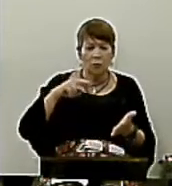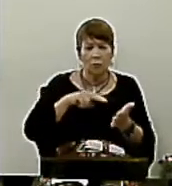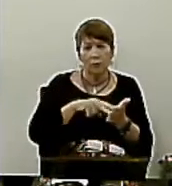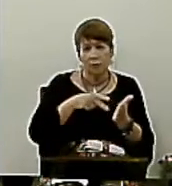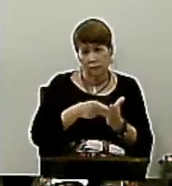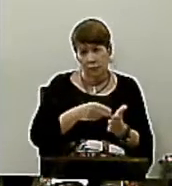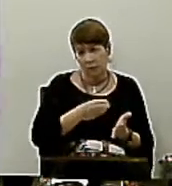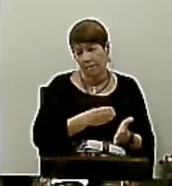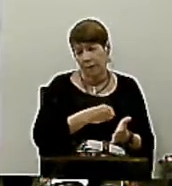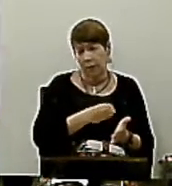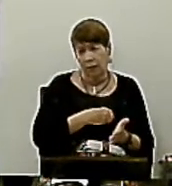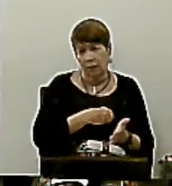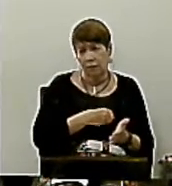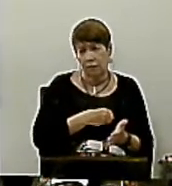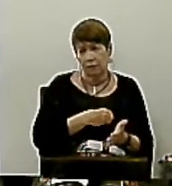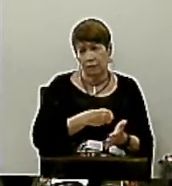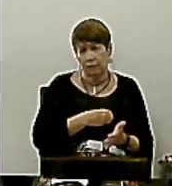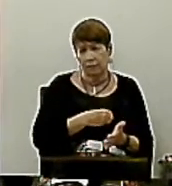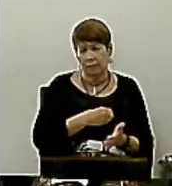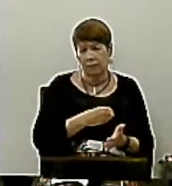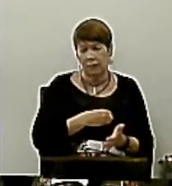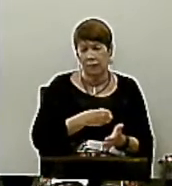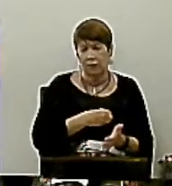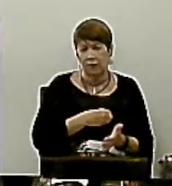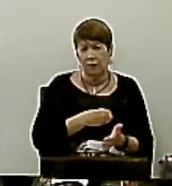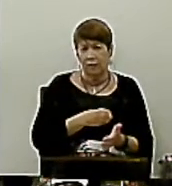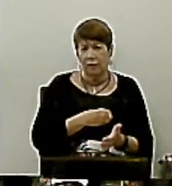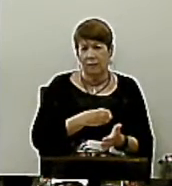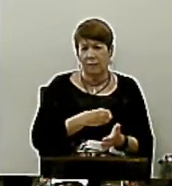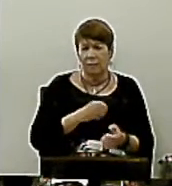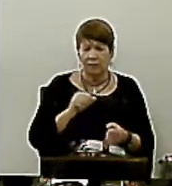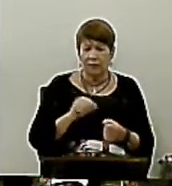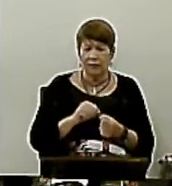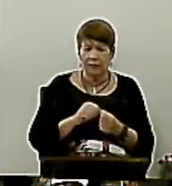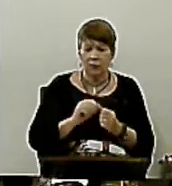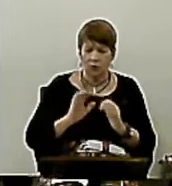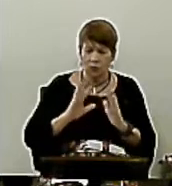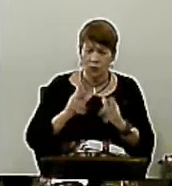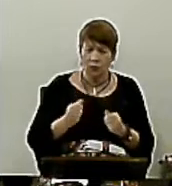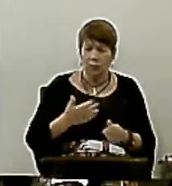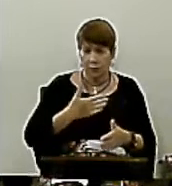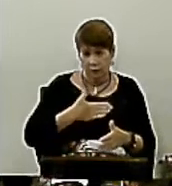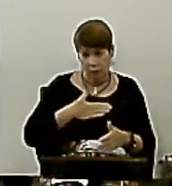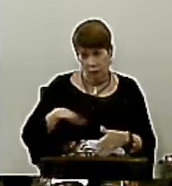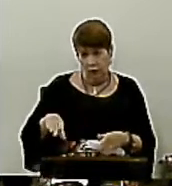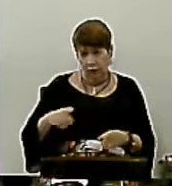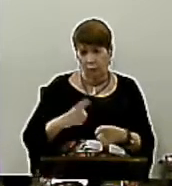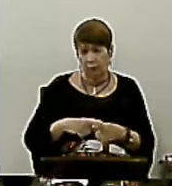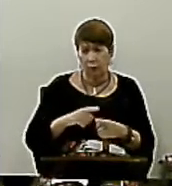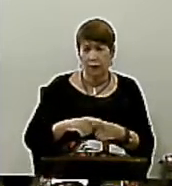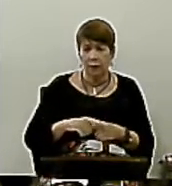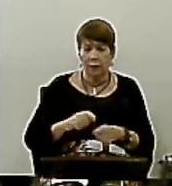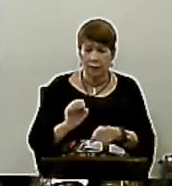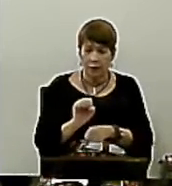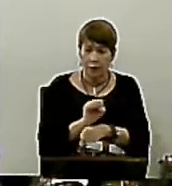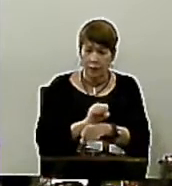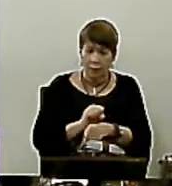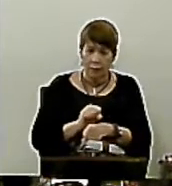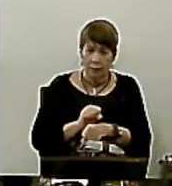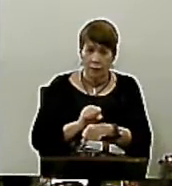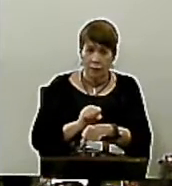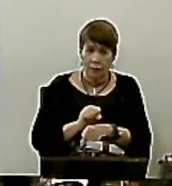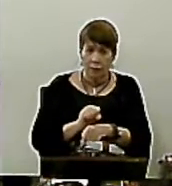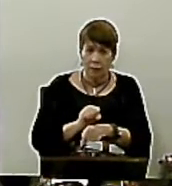é você viver em torno de si mesmo O tempo todo Por que Adão pecou? Porque Adão escolheu